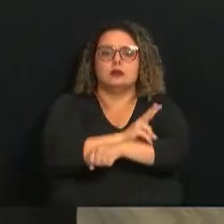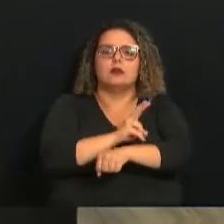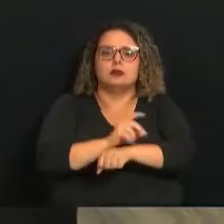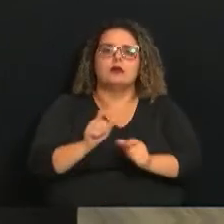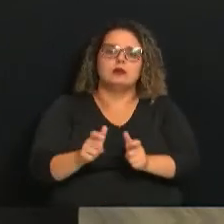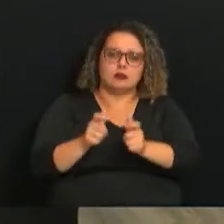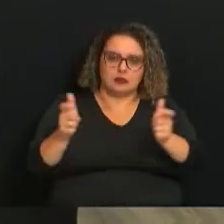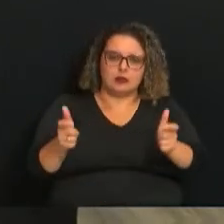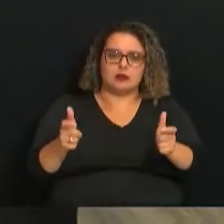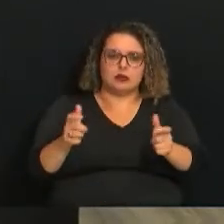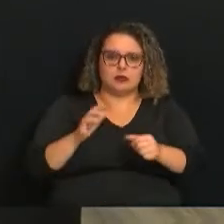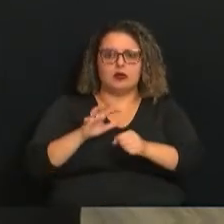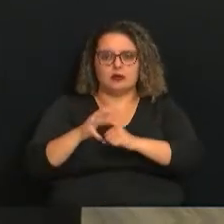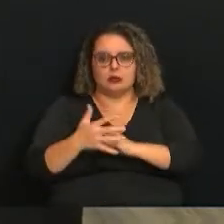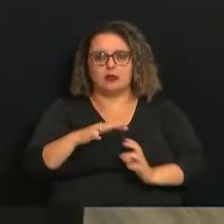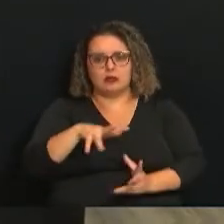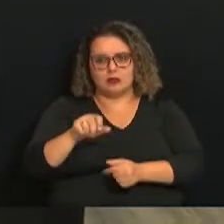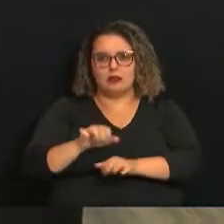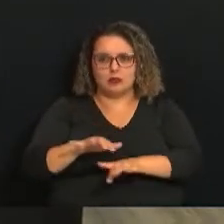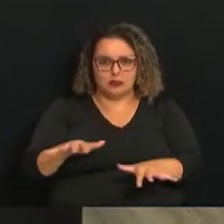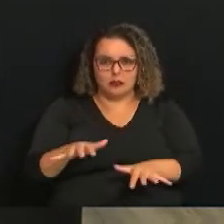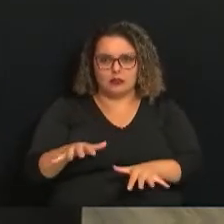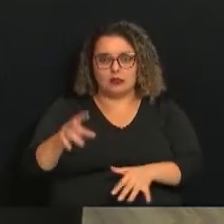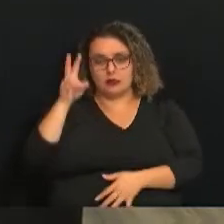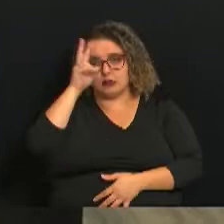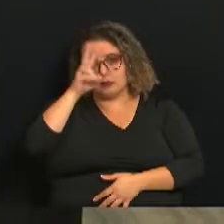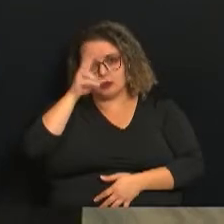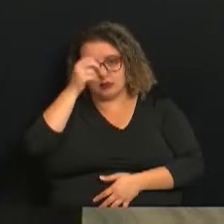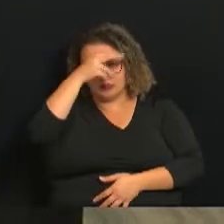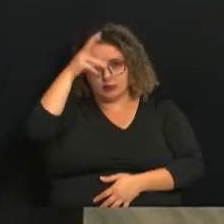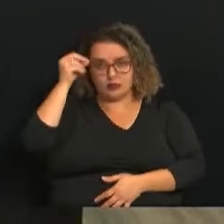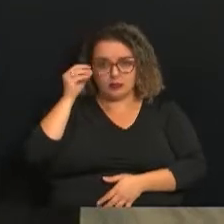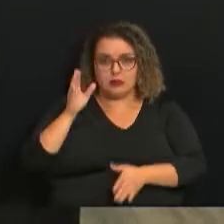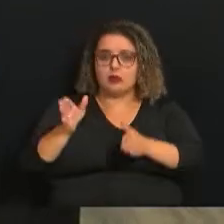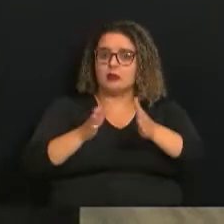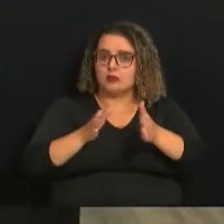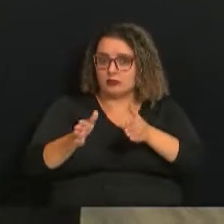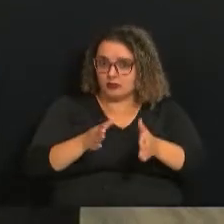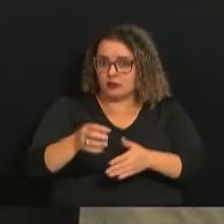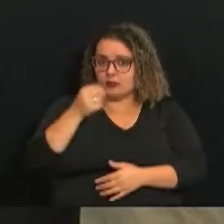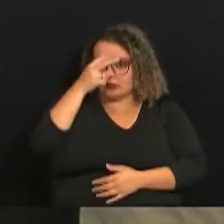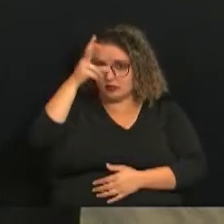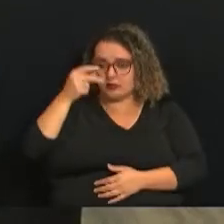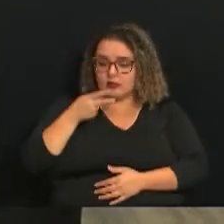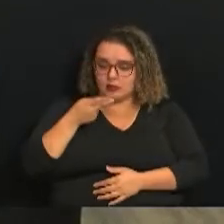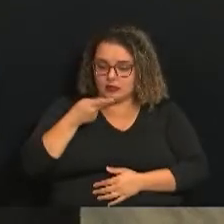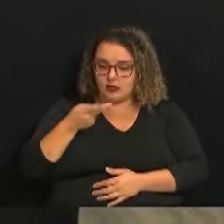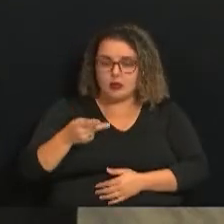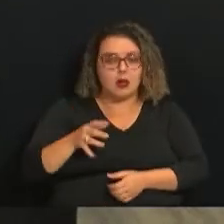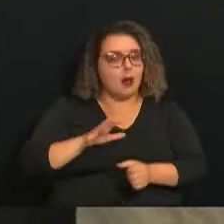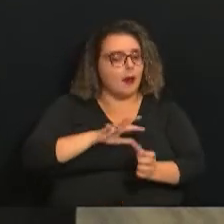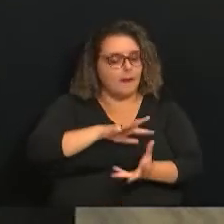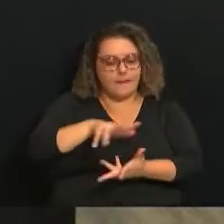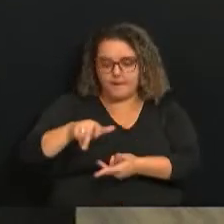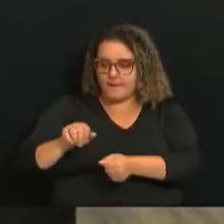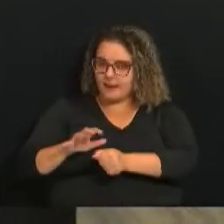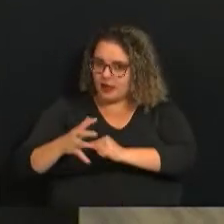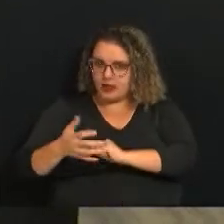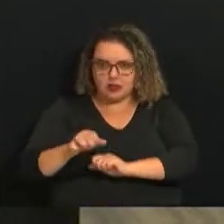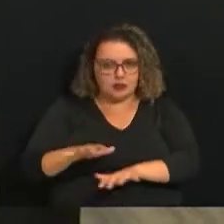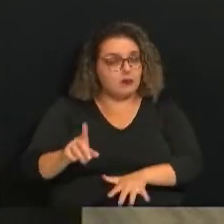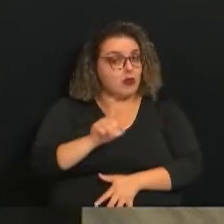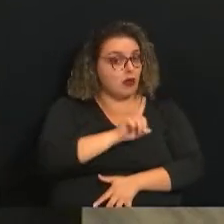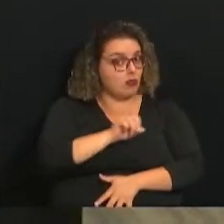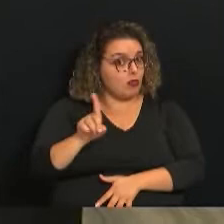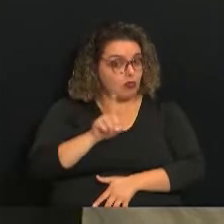relação à Covid-19. Lembrando, como o prefeito disse, a pandemia não acabou. O a gente está tendo aqui com o avanço da vacinação,